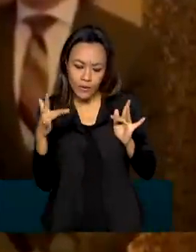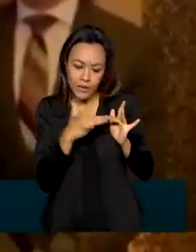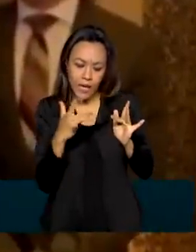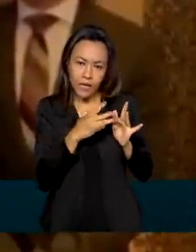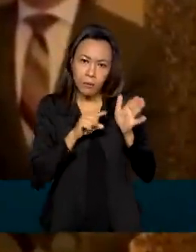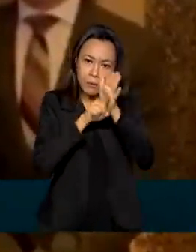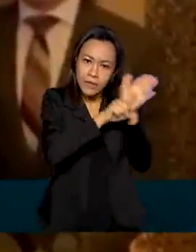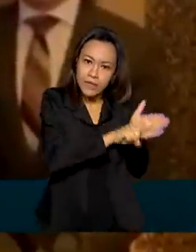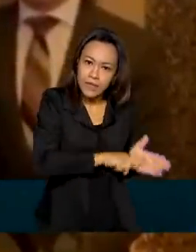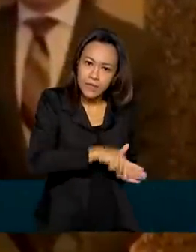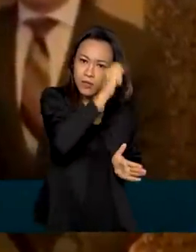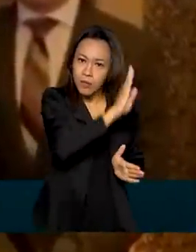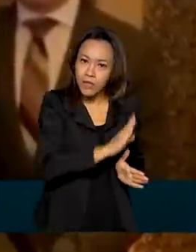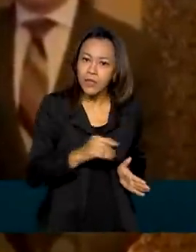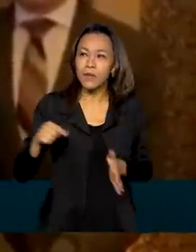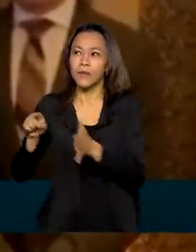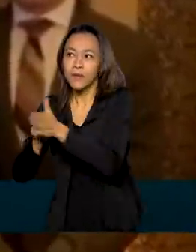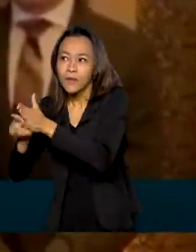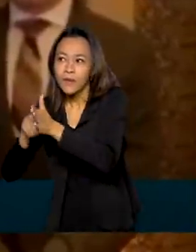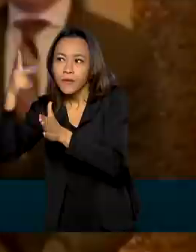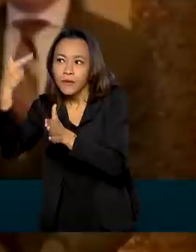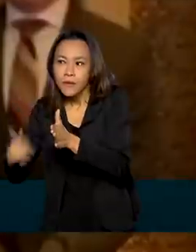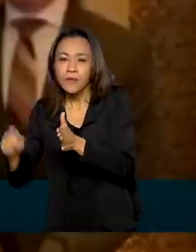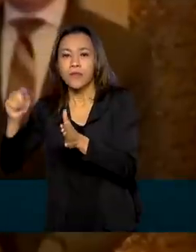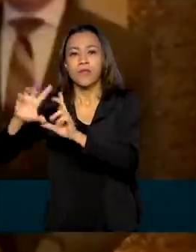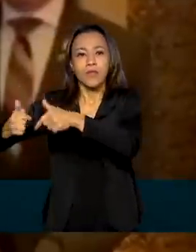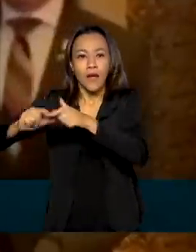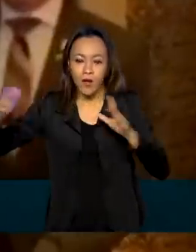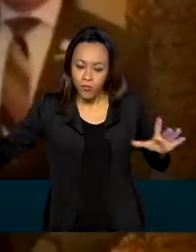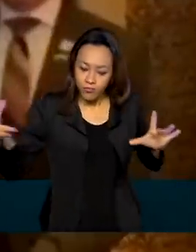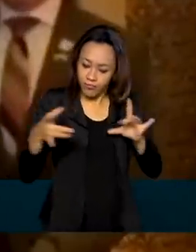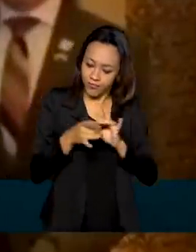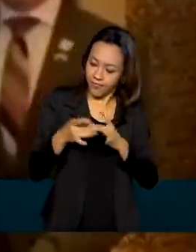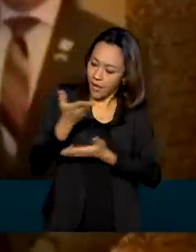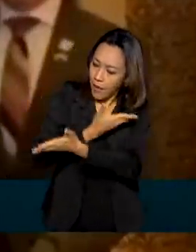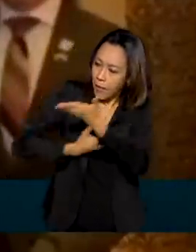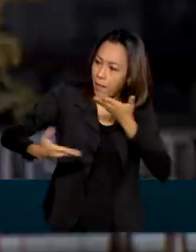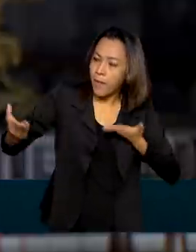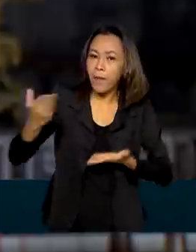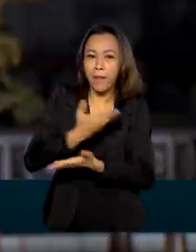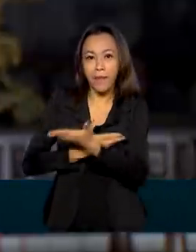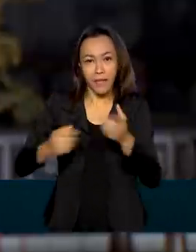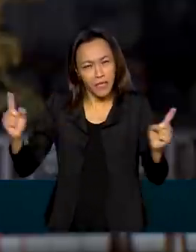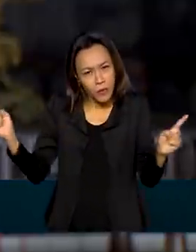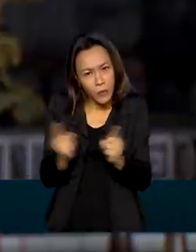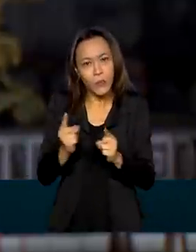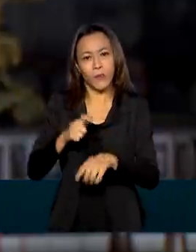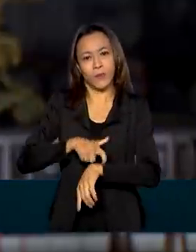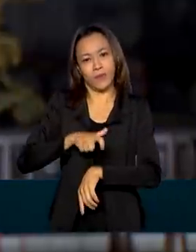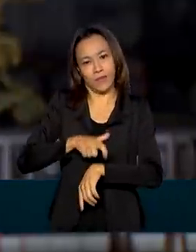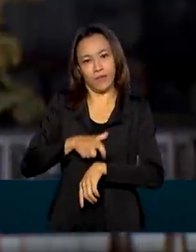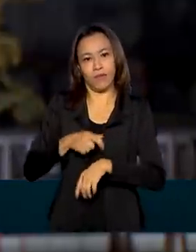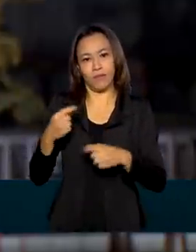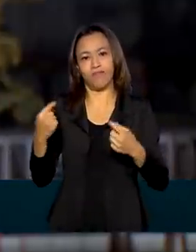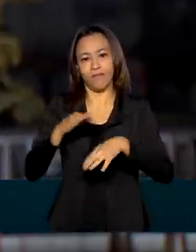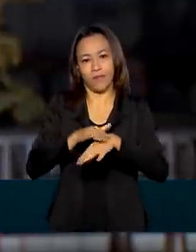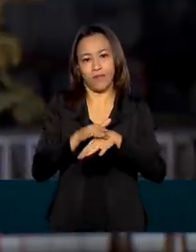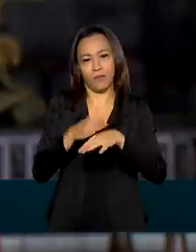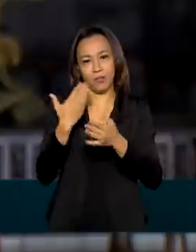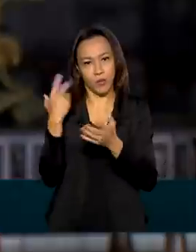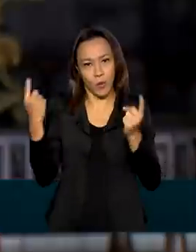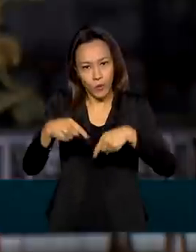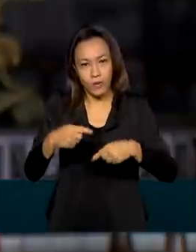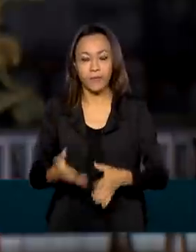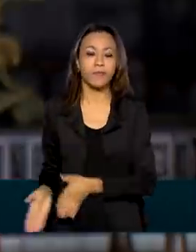israelenses para tratar de diferentes aspectos do combate à Covid-19, isso no curtíssimo prazo. Olha, a delegação brasileira também